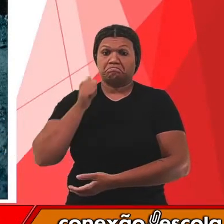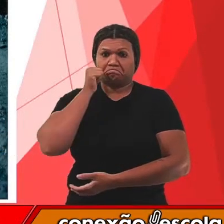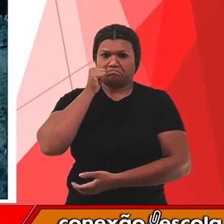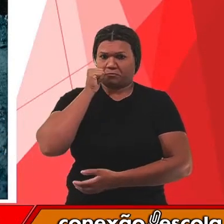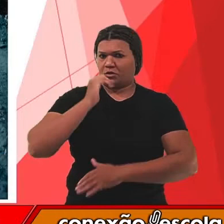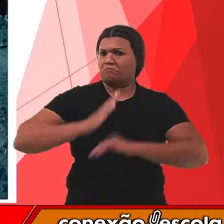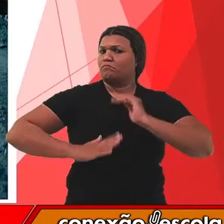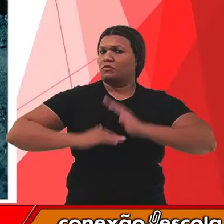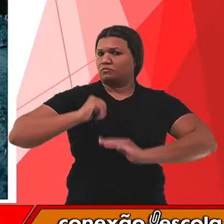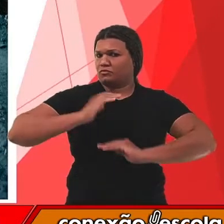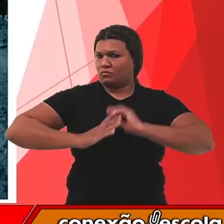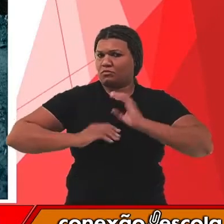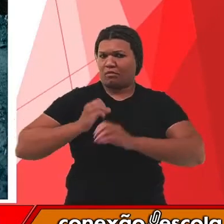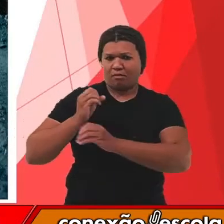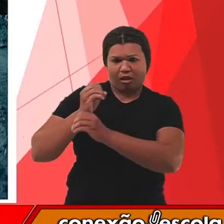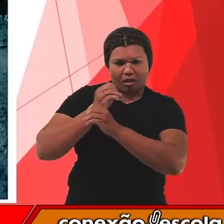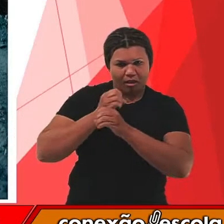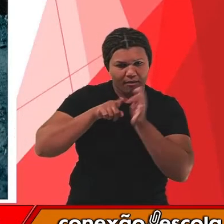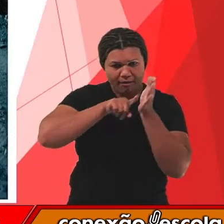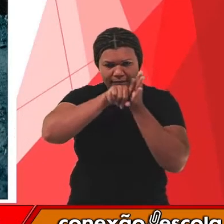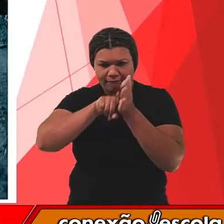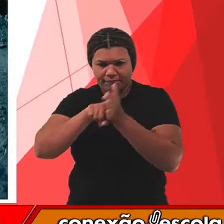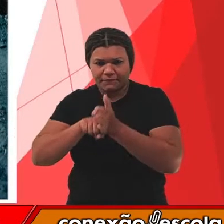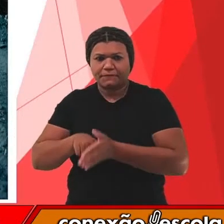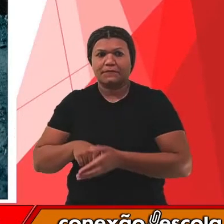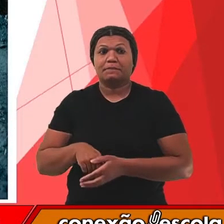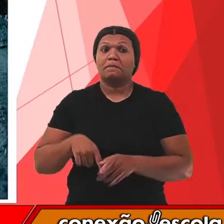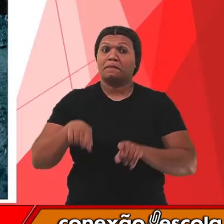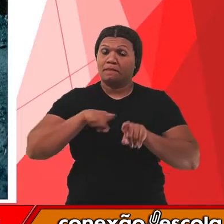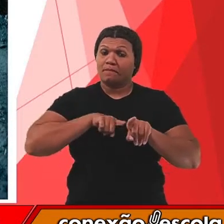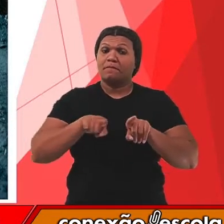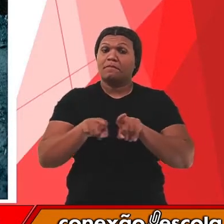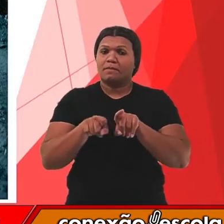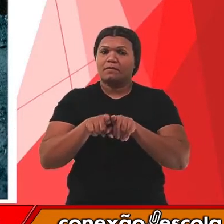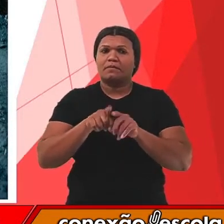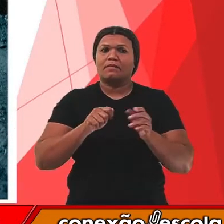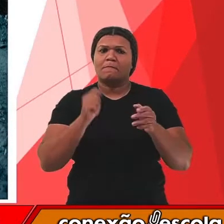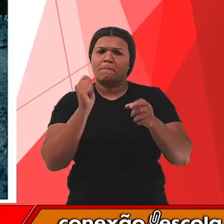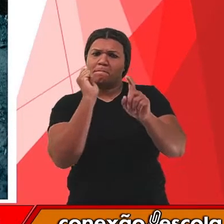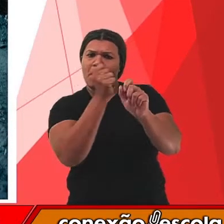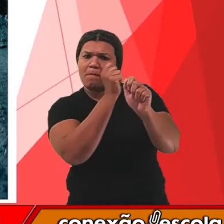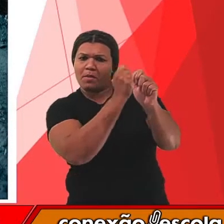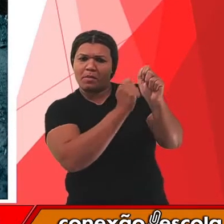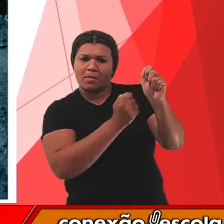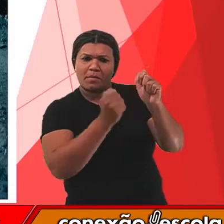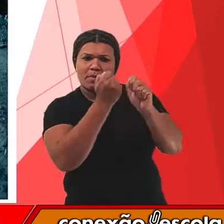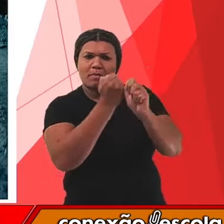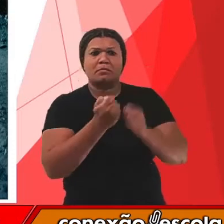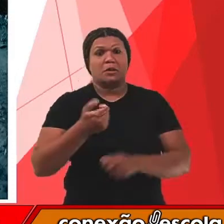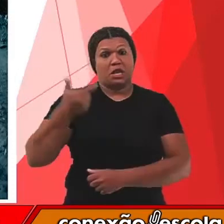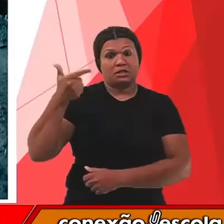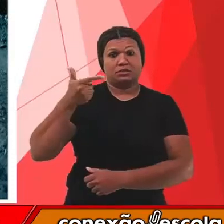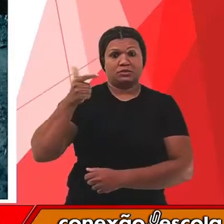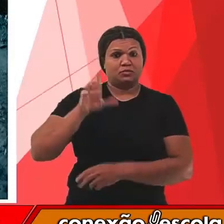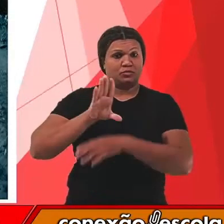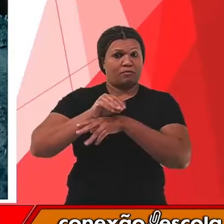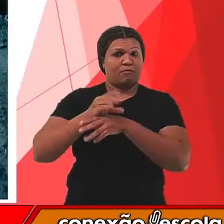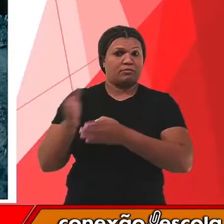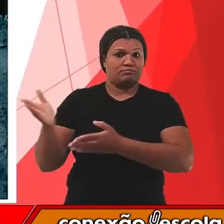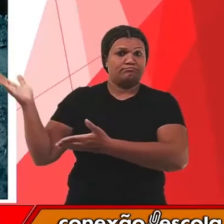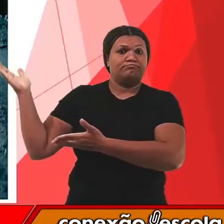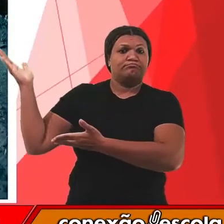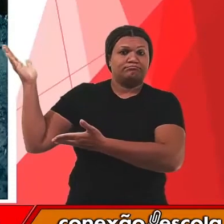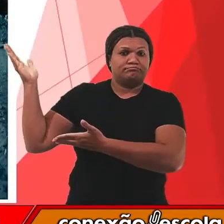Guidon. Acima nós temos algumas pinturas upestres que estão no sítio arqueológico também. É